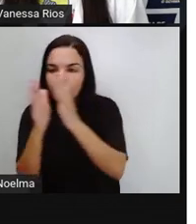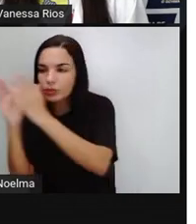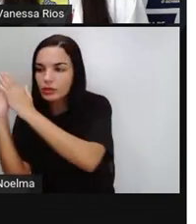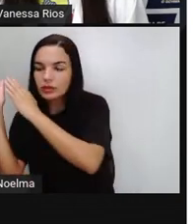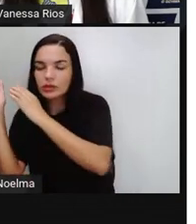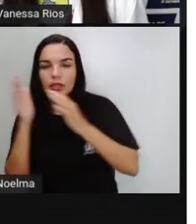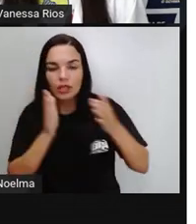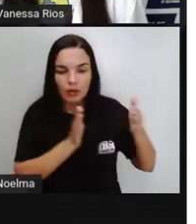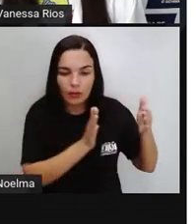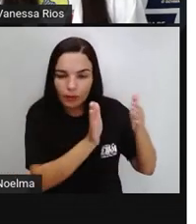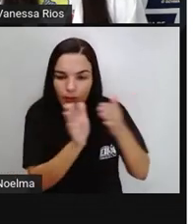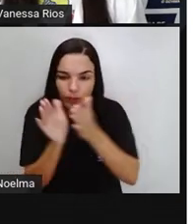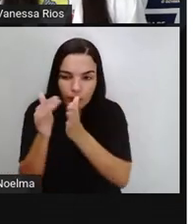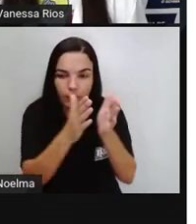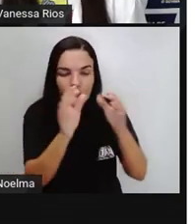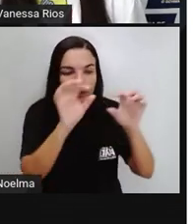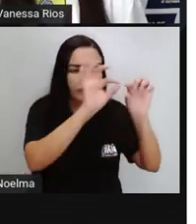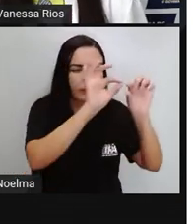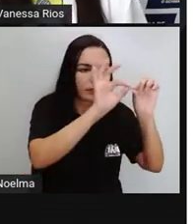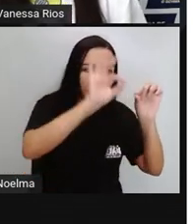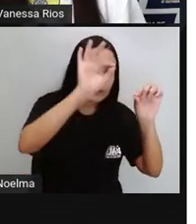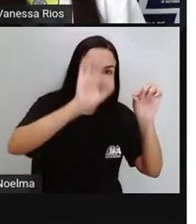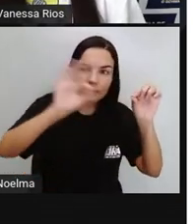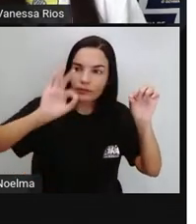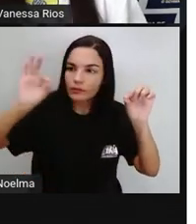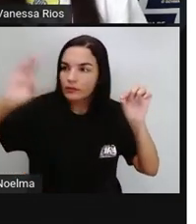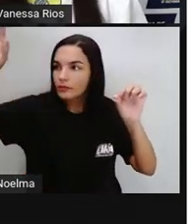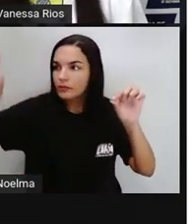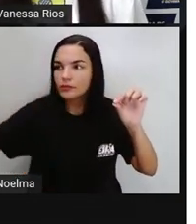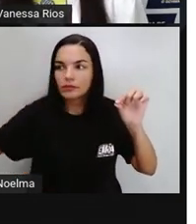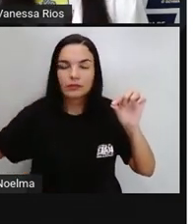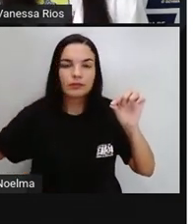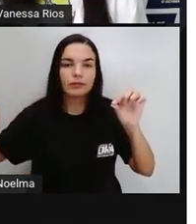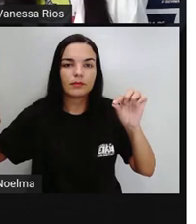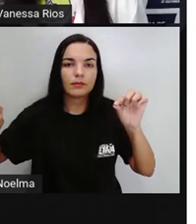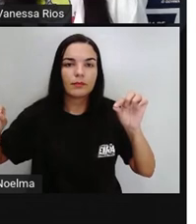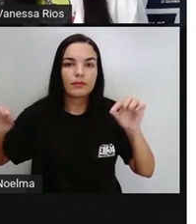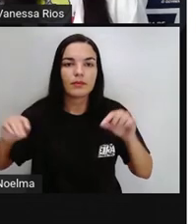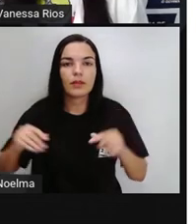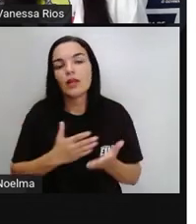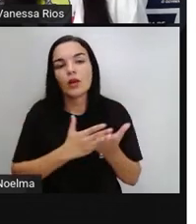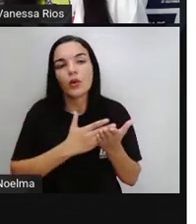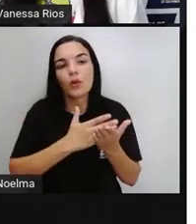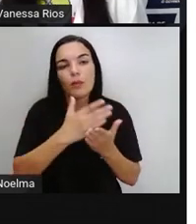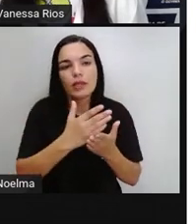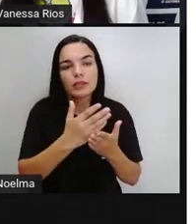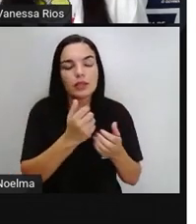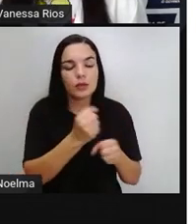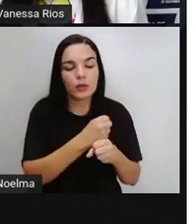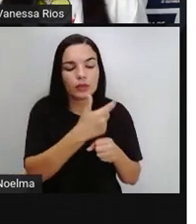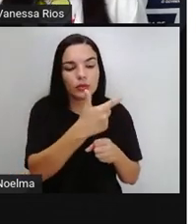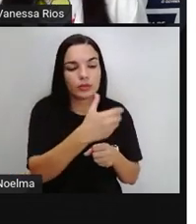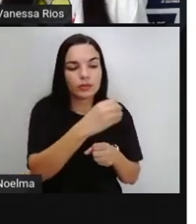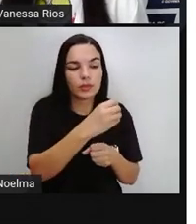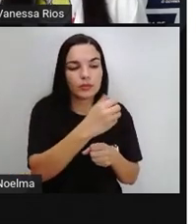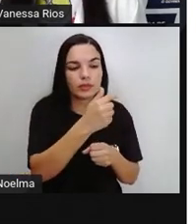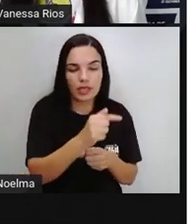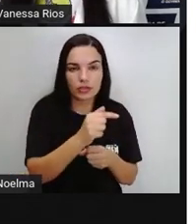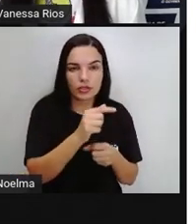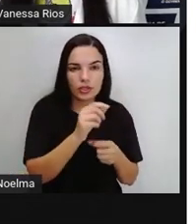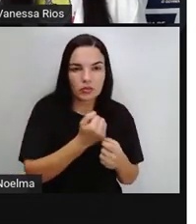ele fez em relação à passagem de cada ano. Ele inicia aqui em 2007 com um número de